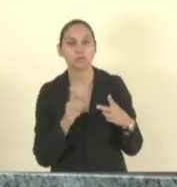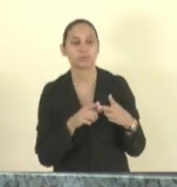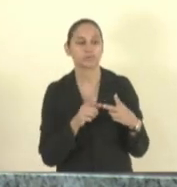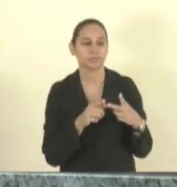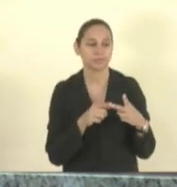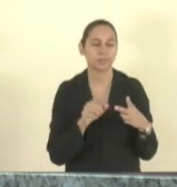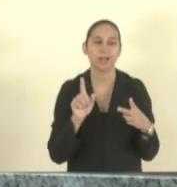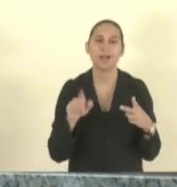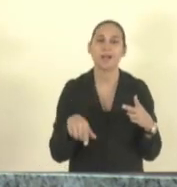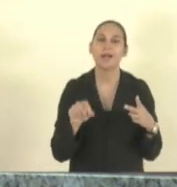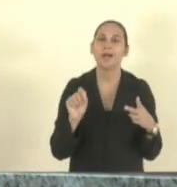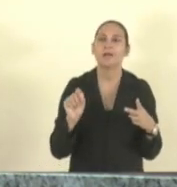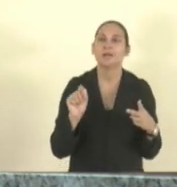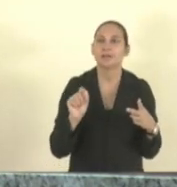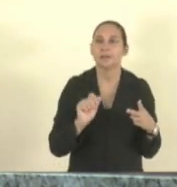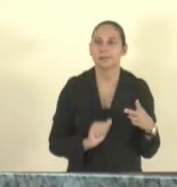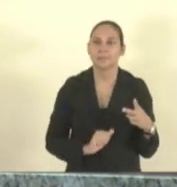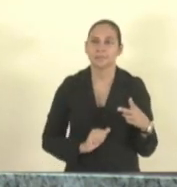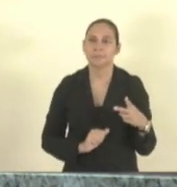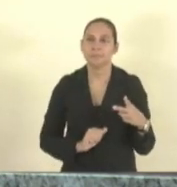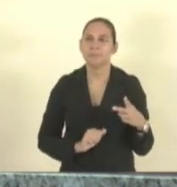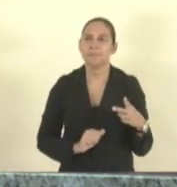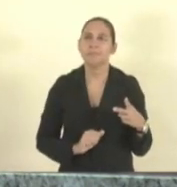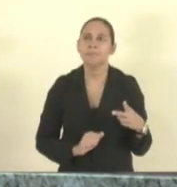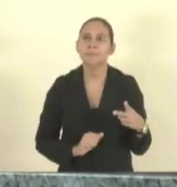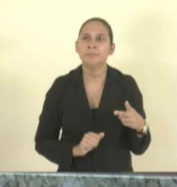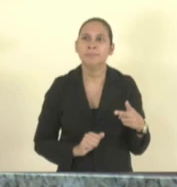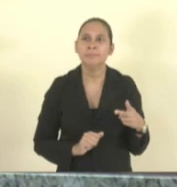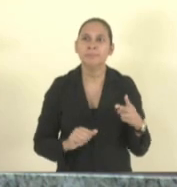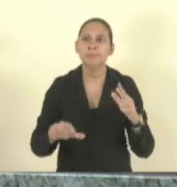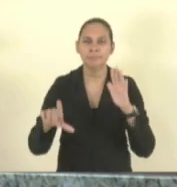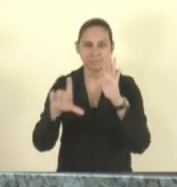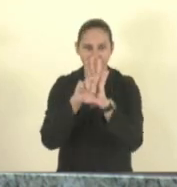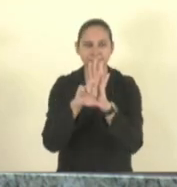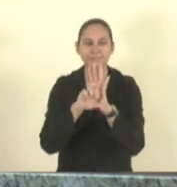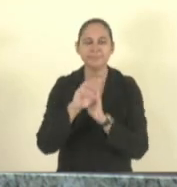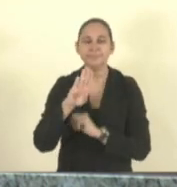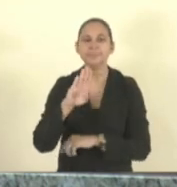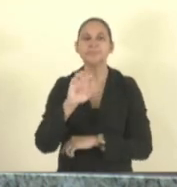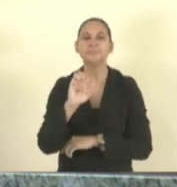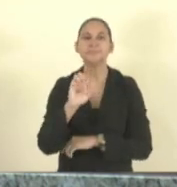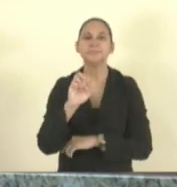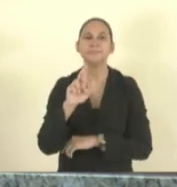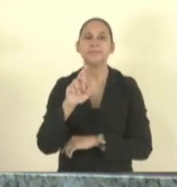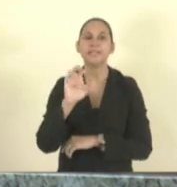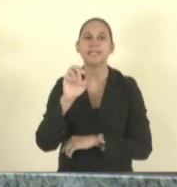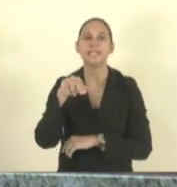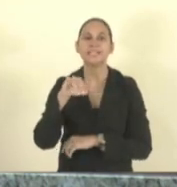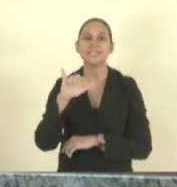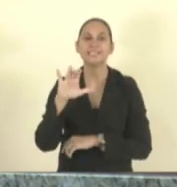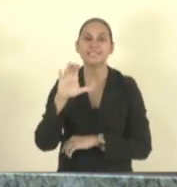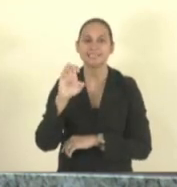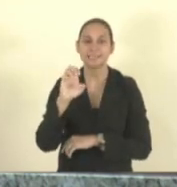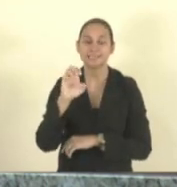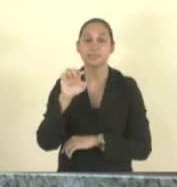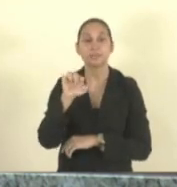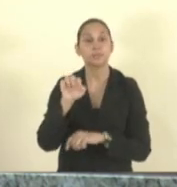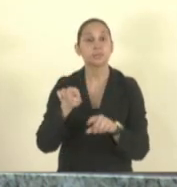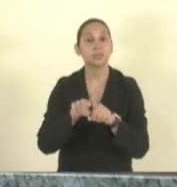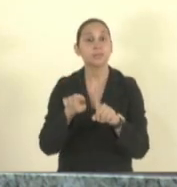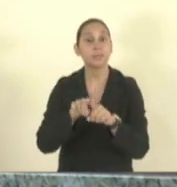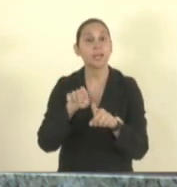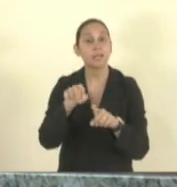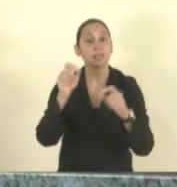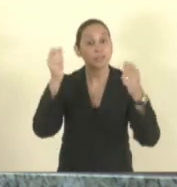foi na lei berenice piana também fala desse profissional de apoio